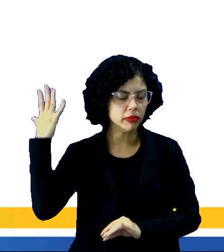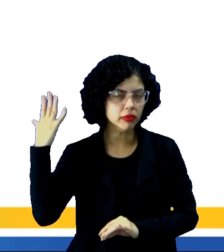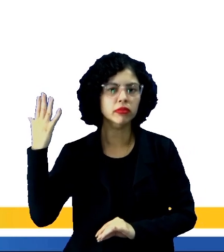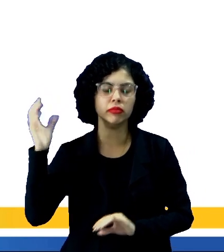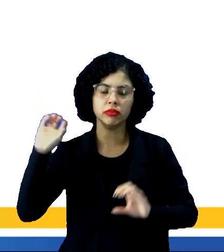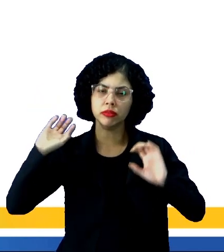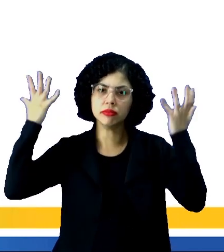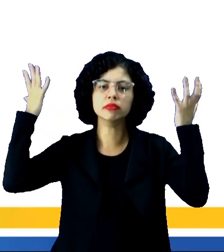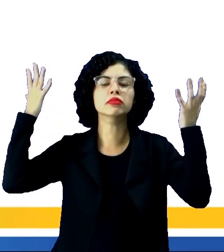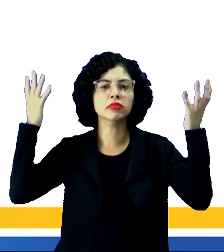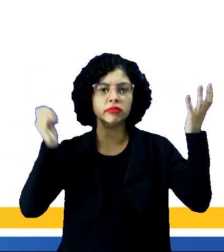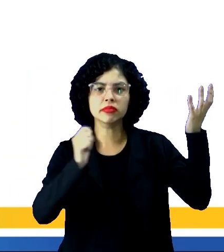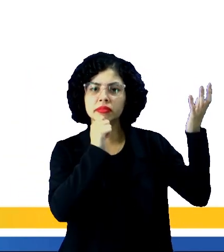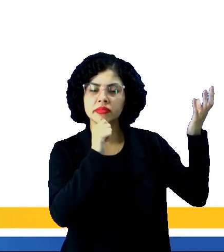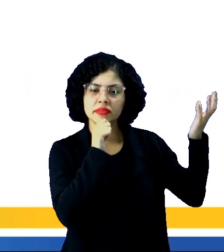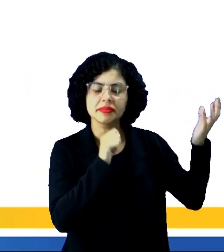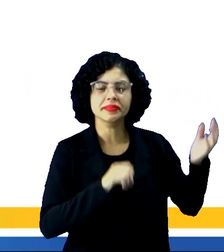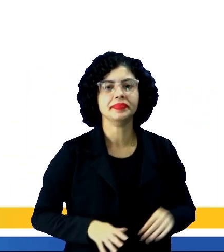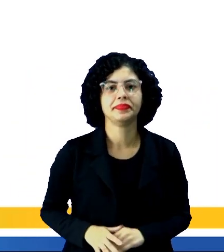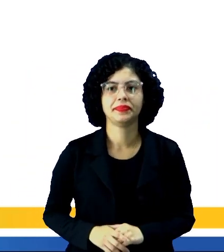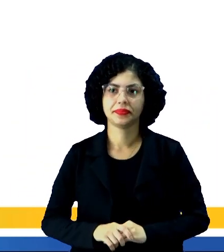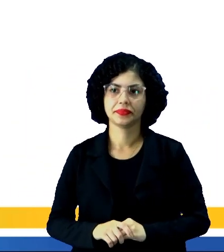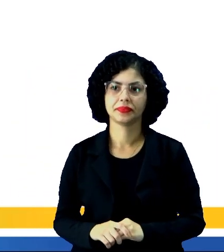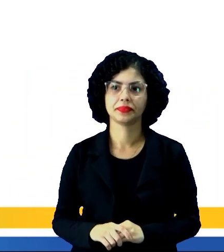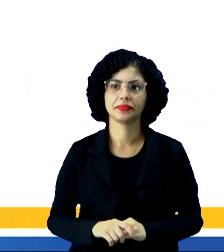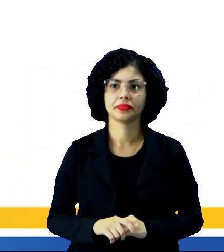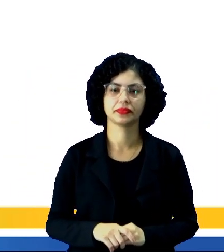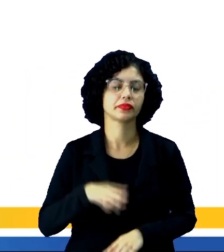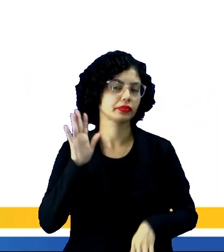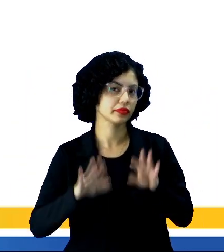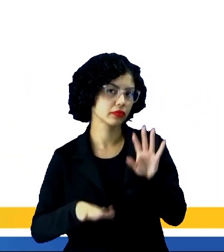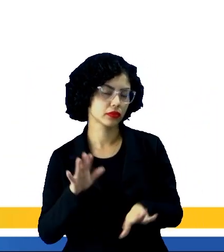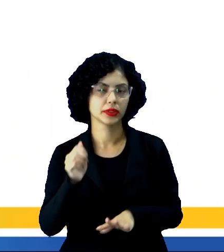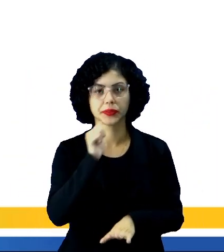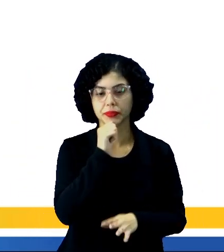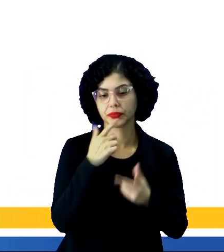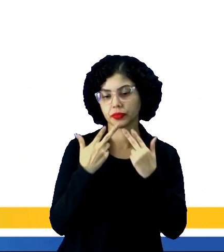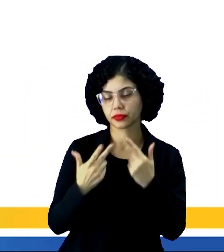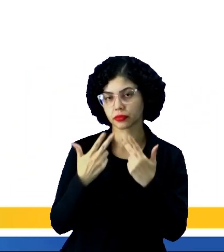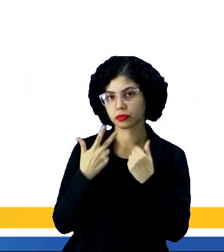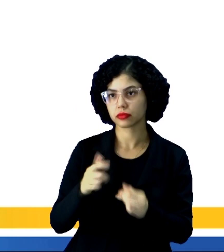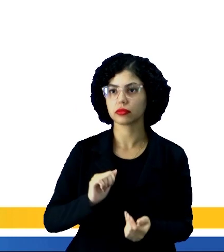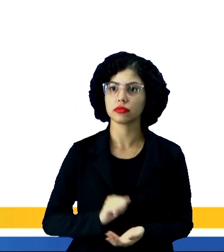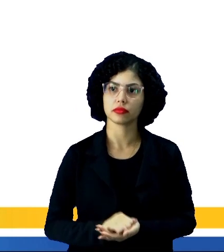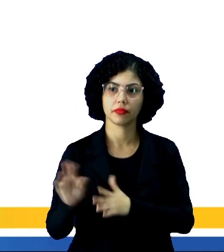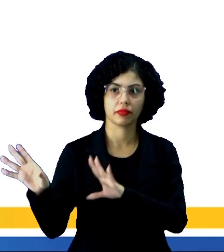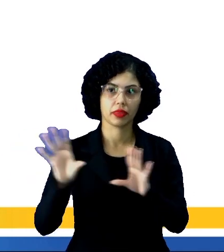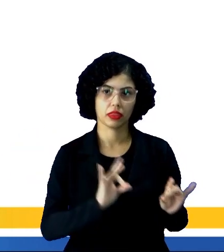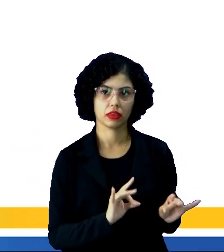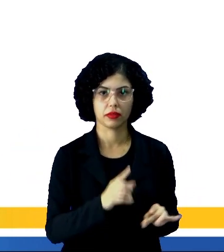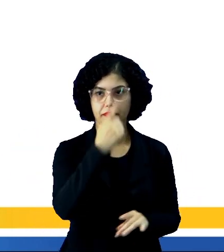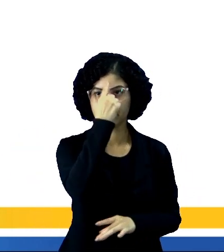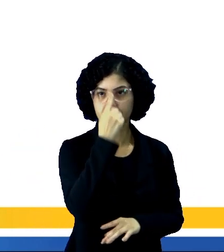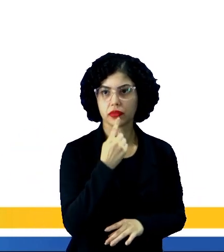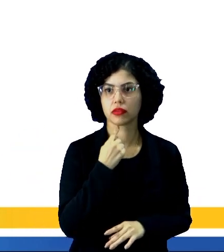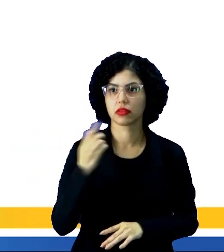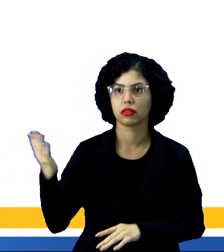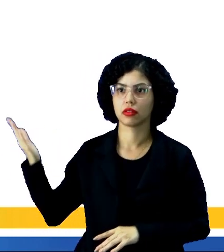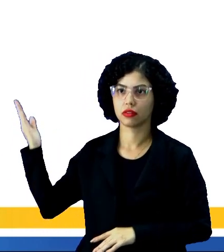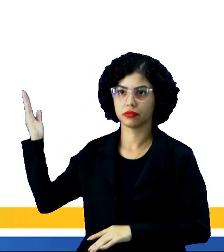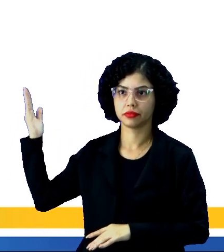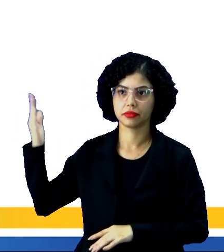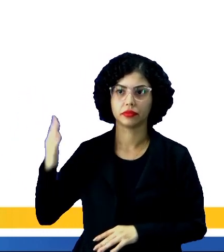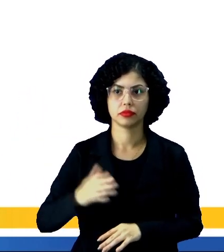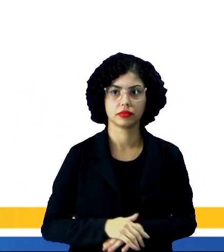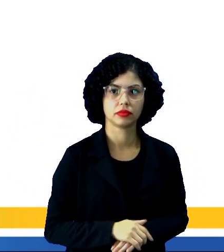notícia é chamado de corpo do texto. Muitas vezes, gente, a notícia, ela vem com uma imagem, como vocês